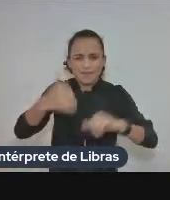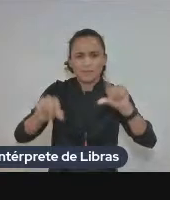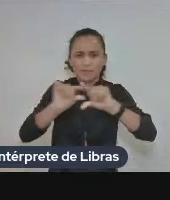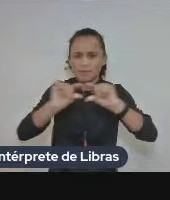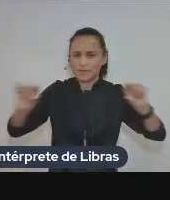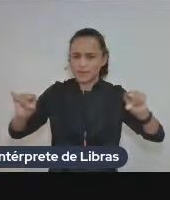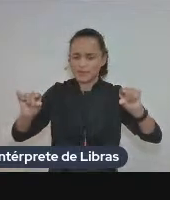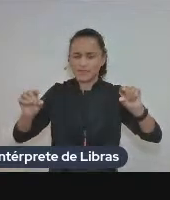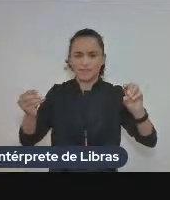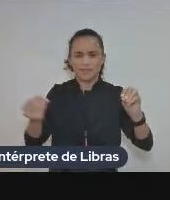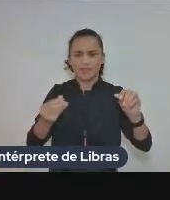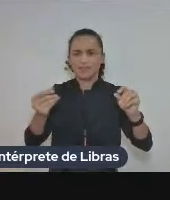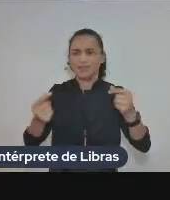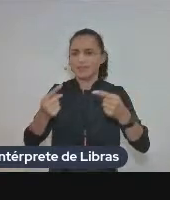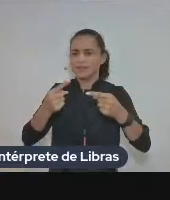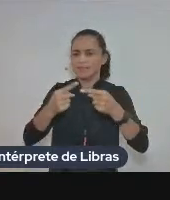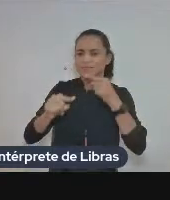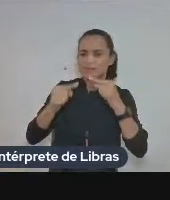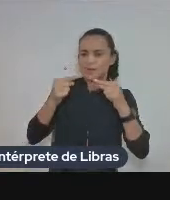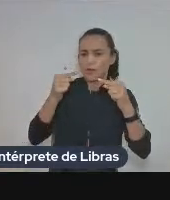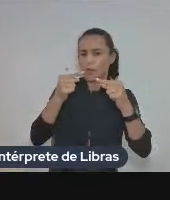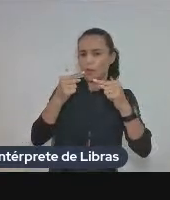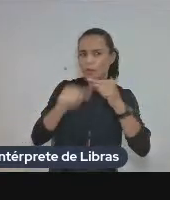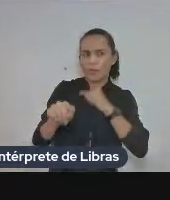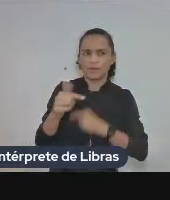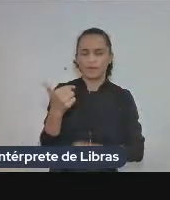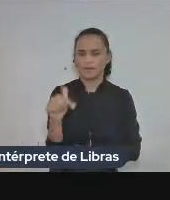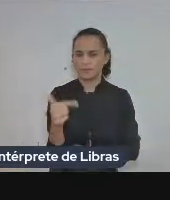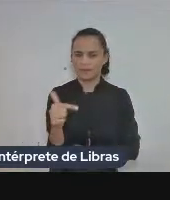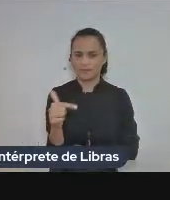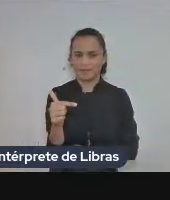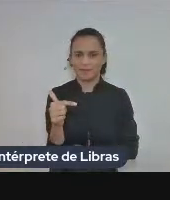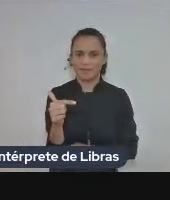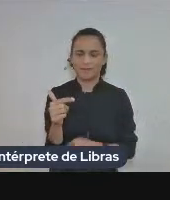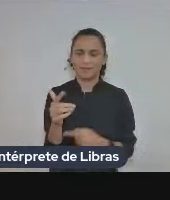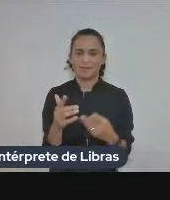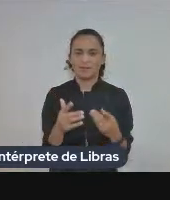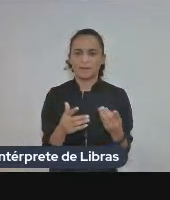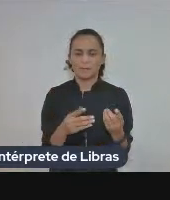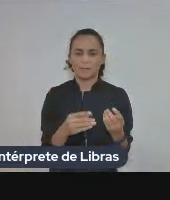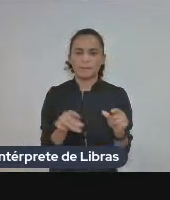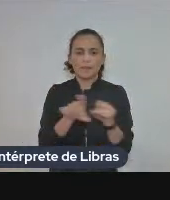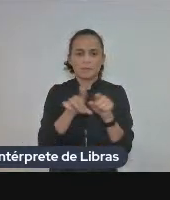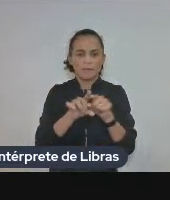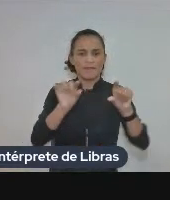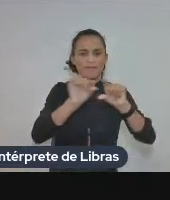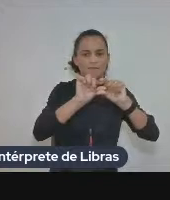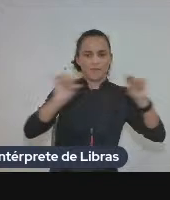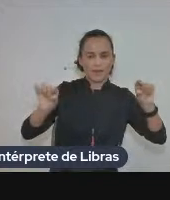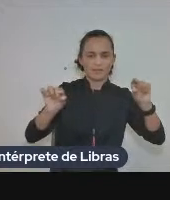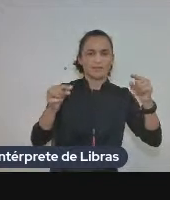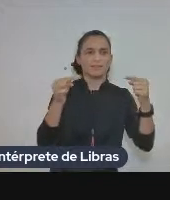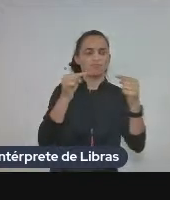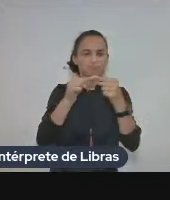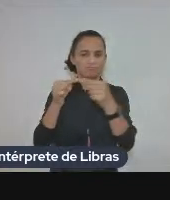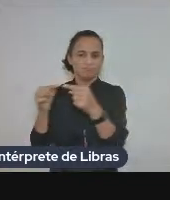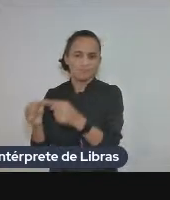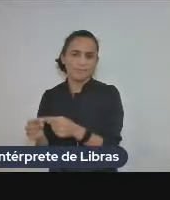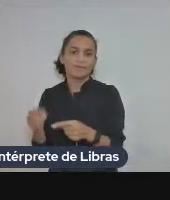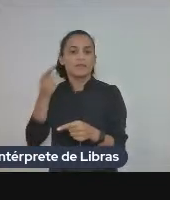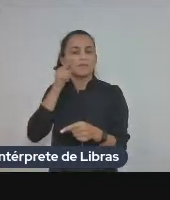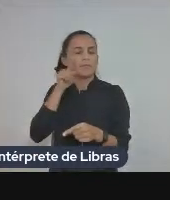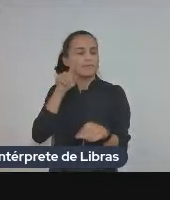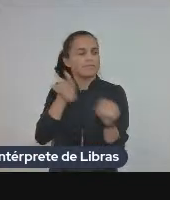e identificamos colocações fraziologias né identificamos equivalentes